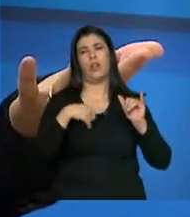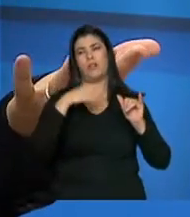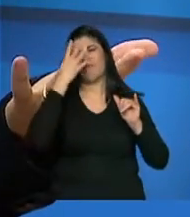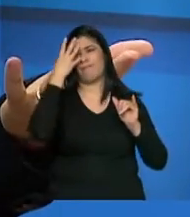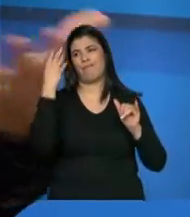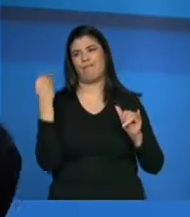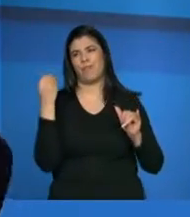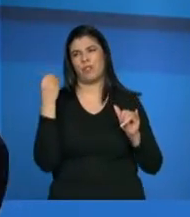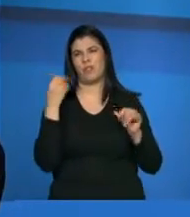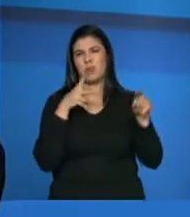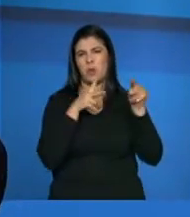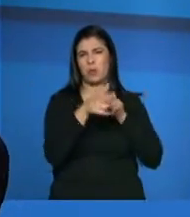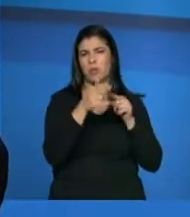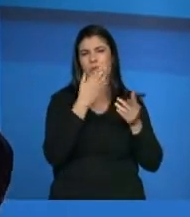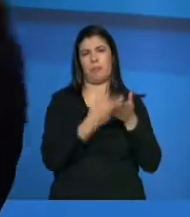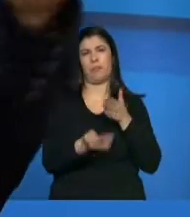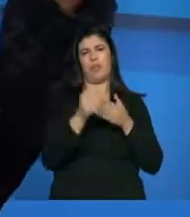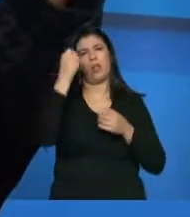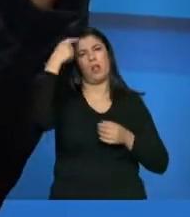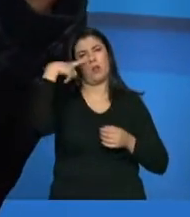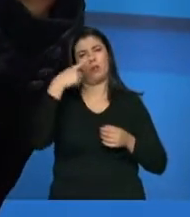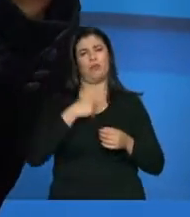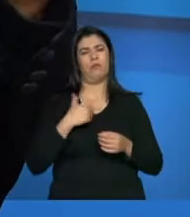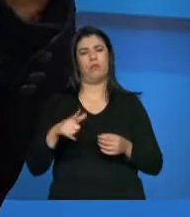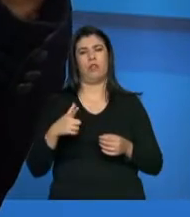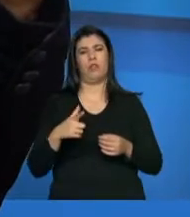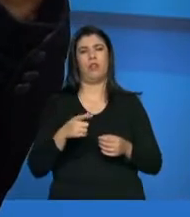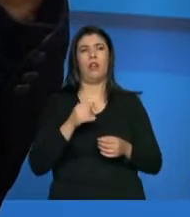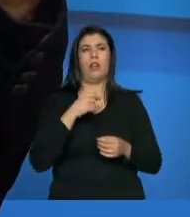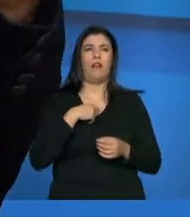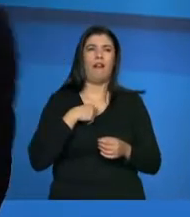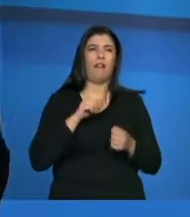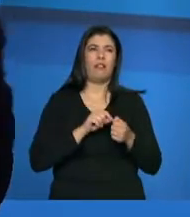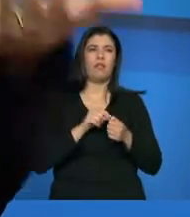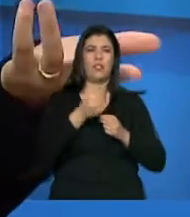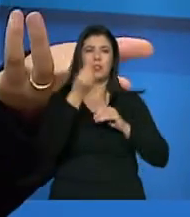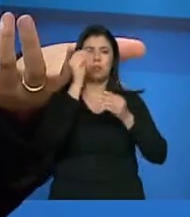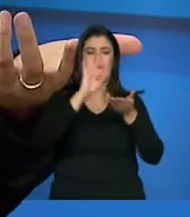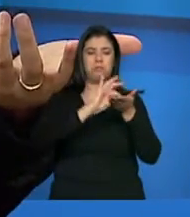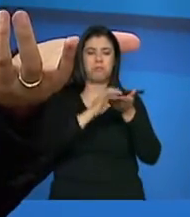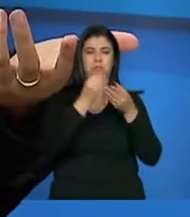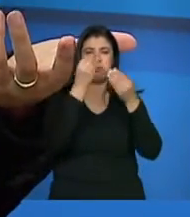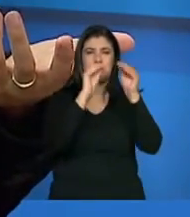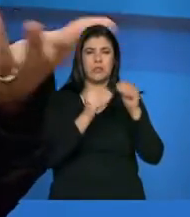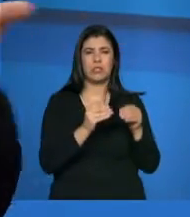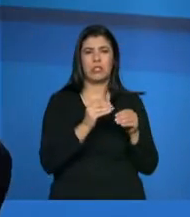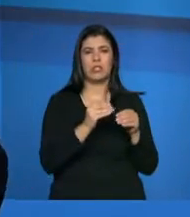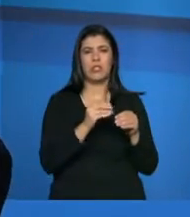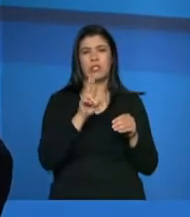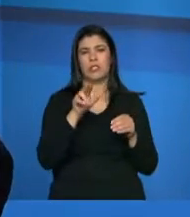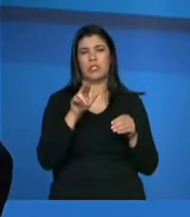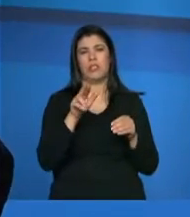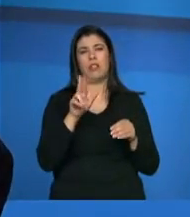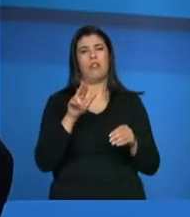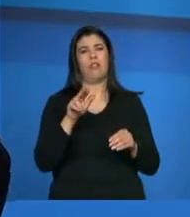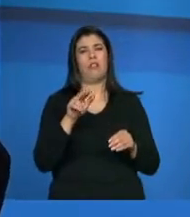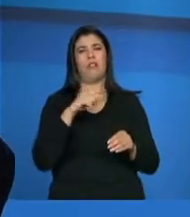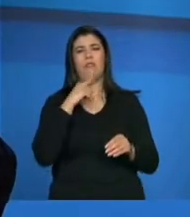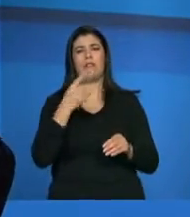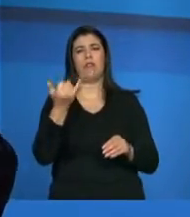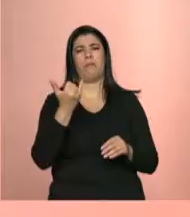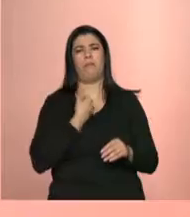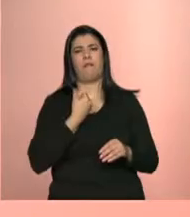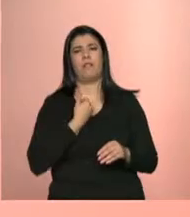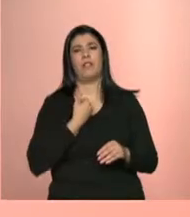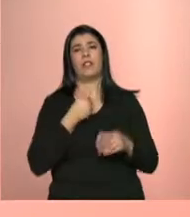mesmo. Não é isso. A gente faz um cadastro, ninguém me diz que vai vencer. Eu esqueço. Entendeu? Então, é importante a gente não...